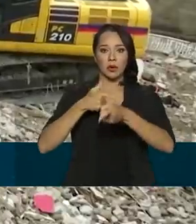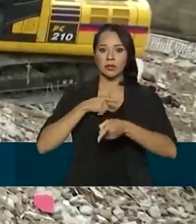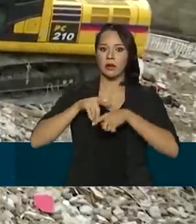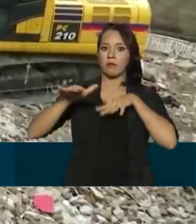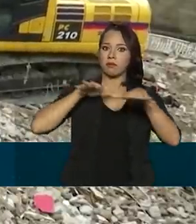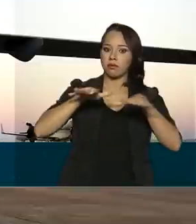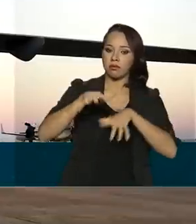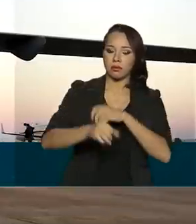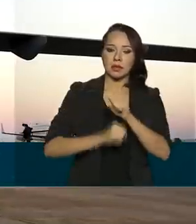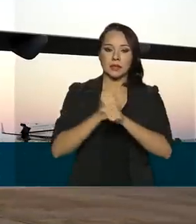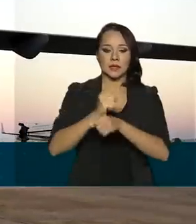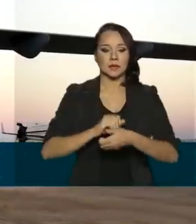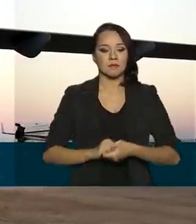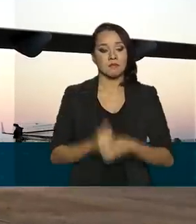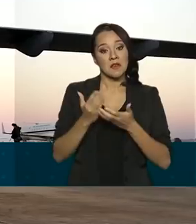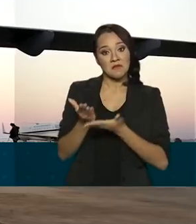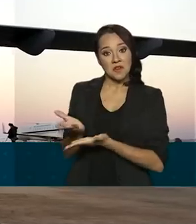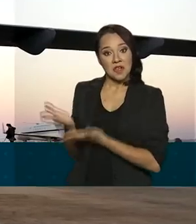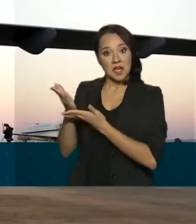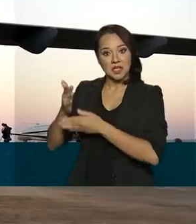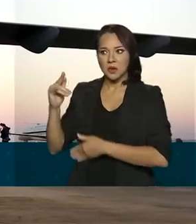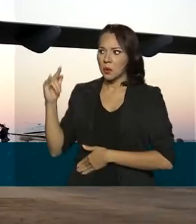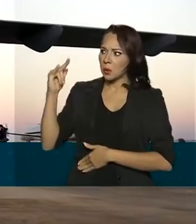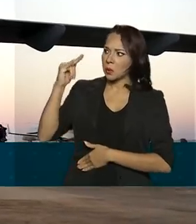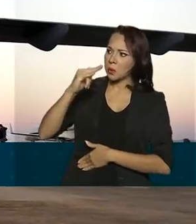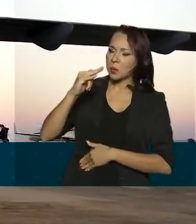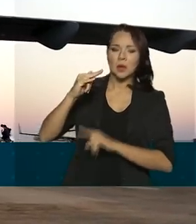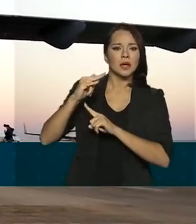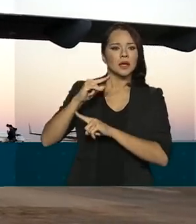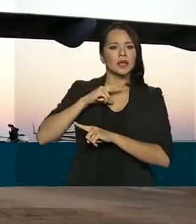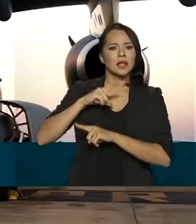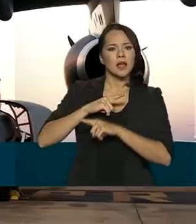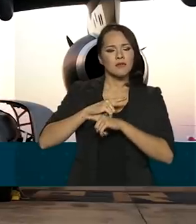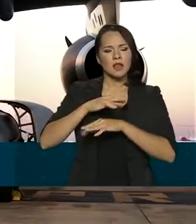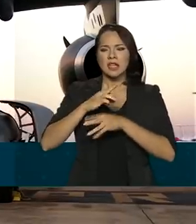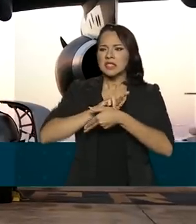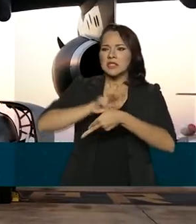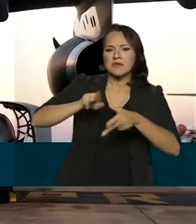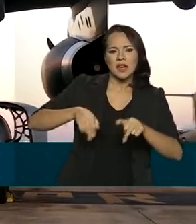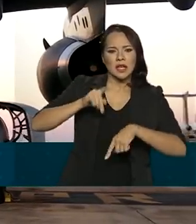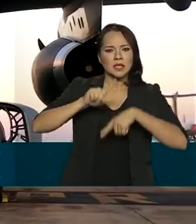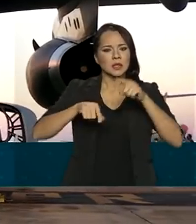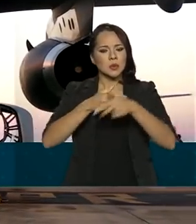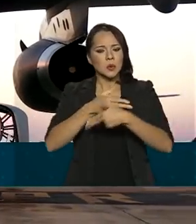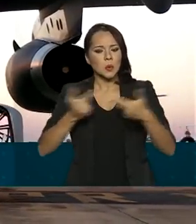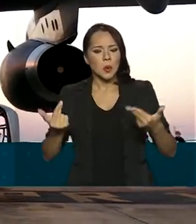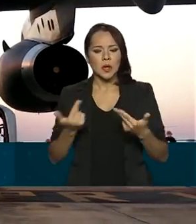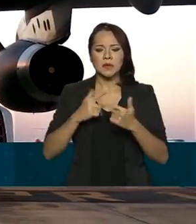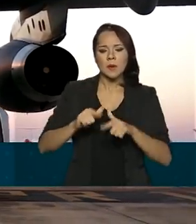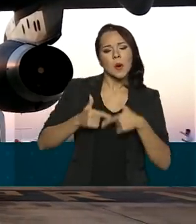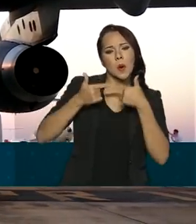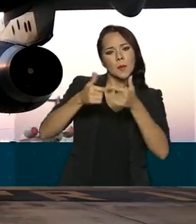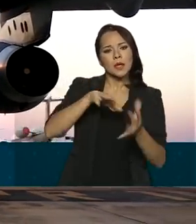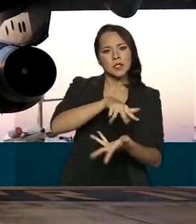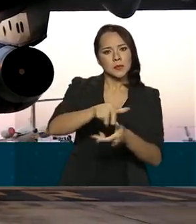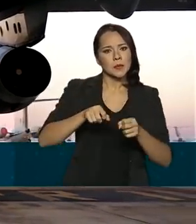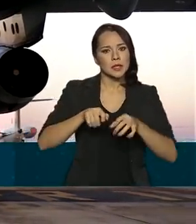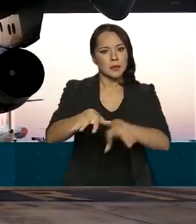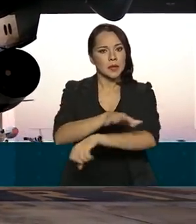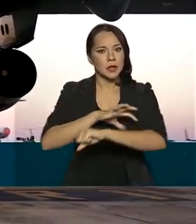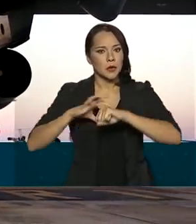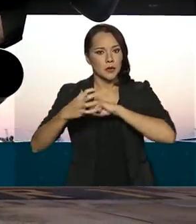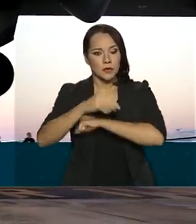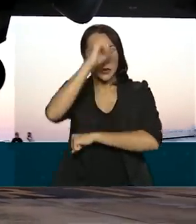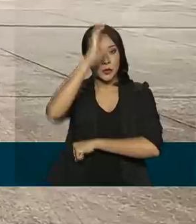terremoto este ano. Foi essa aeronave a responsável por transportar diversos suprimentos para o combate à pandemia da Covid